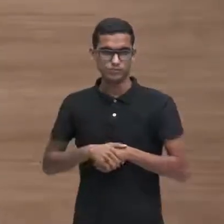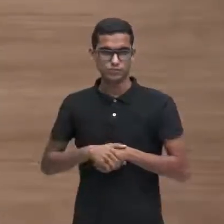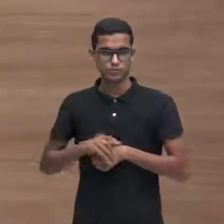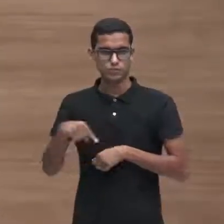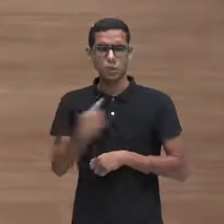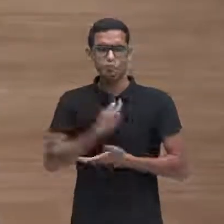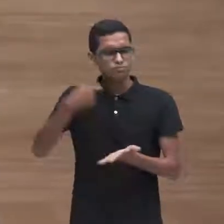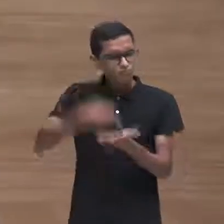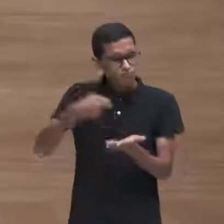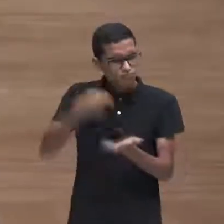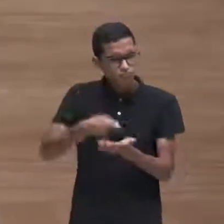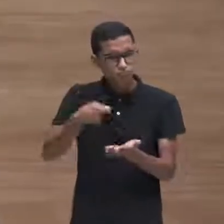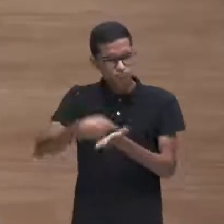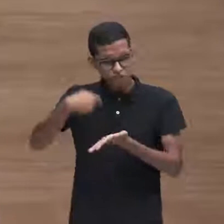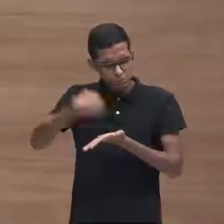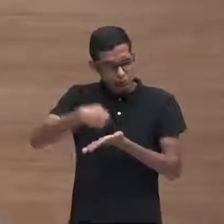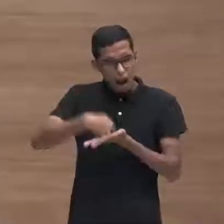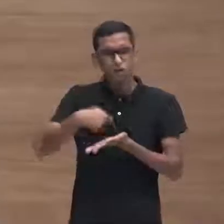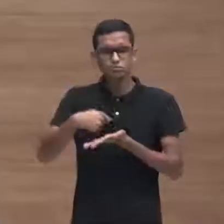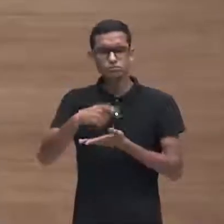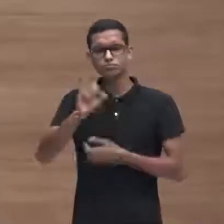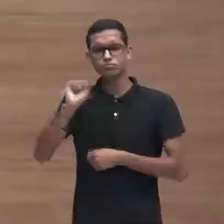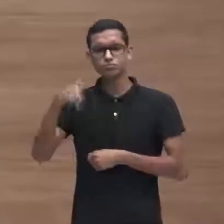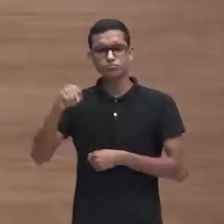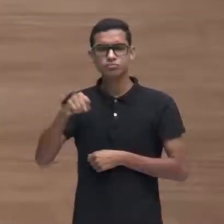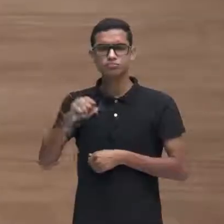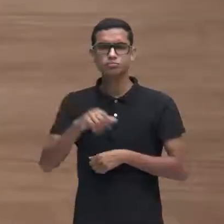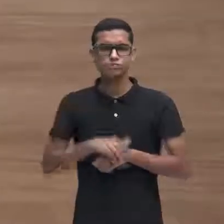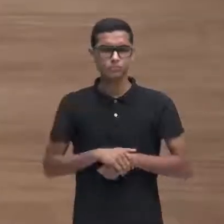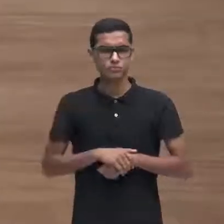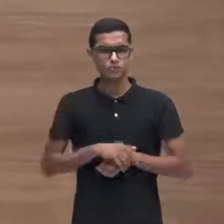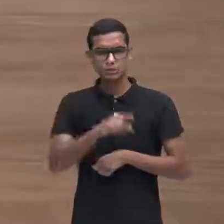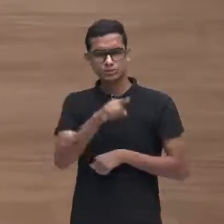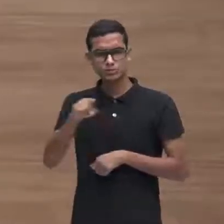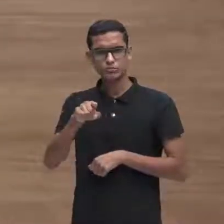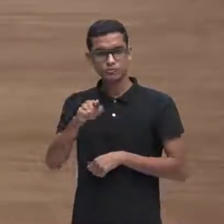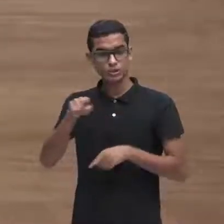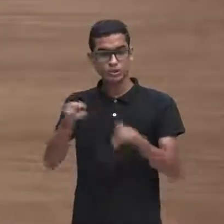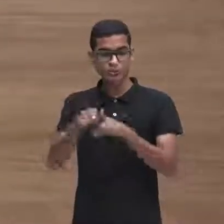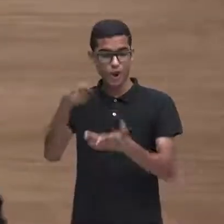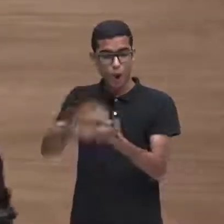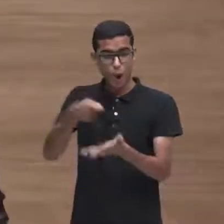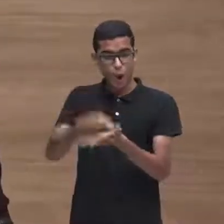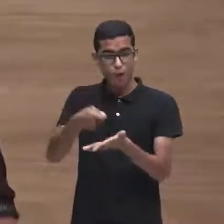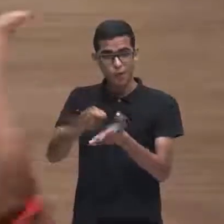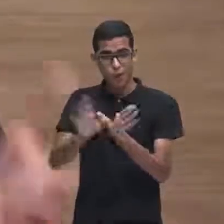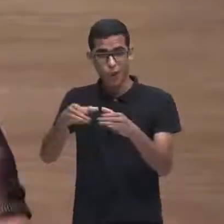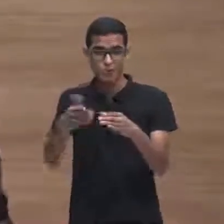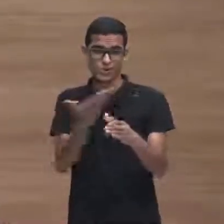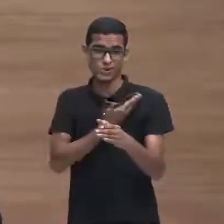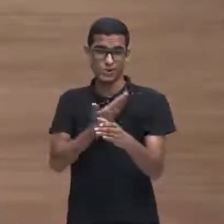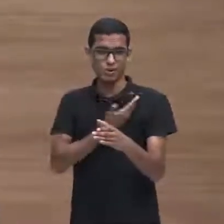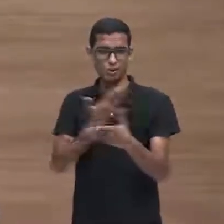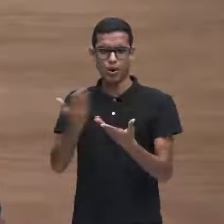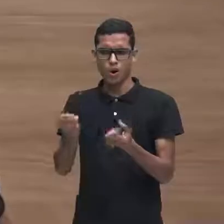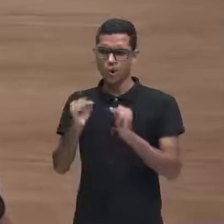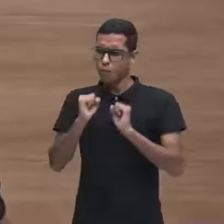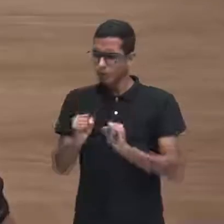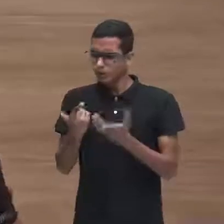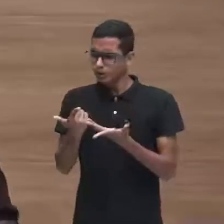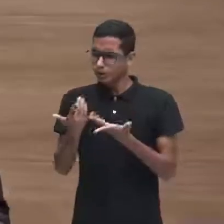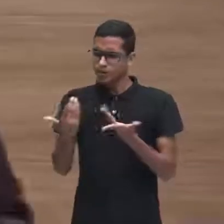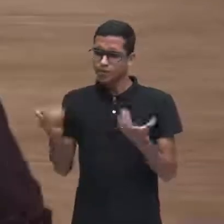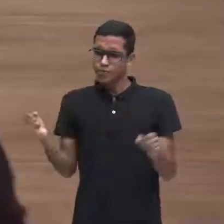somos não resta a menor dúvida da mesma forma como vocês vão vocês cobram os amigos de vocês poxa eu te indiquei tal série